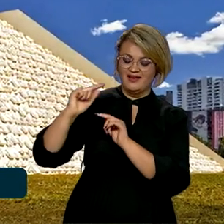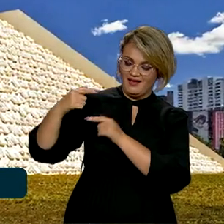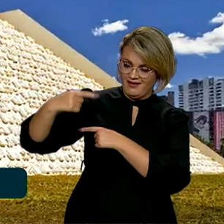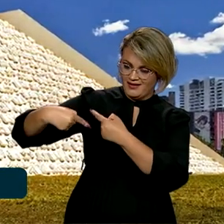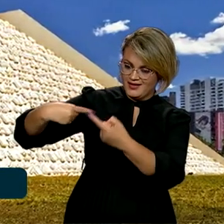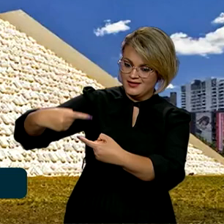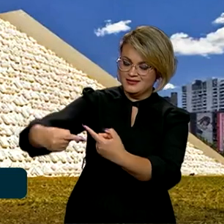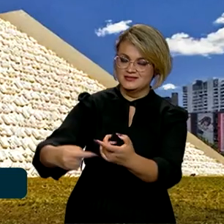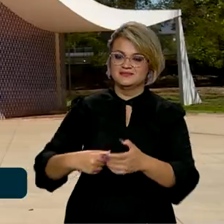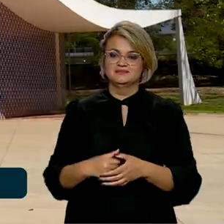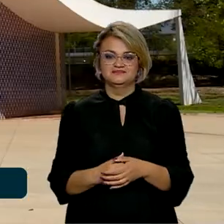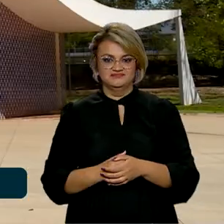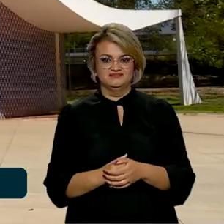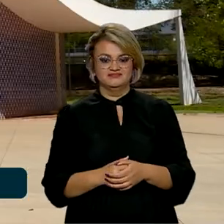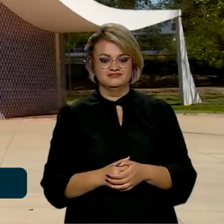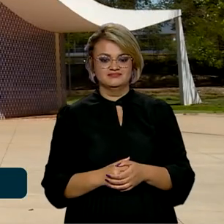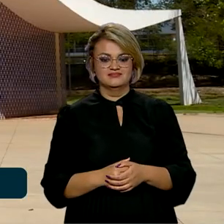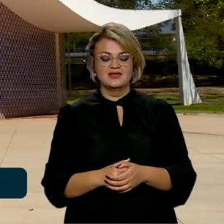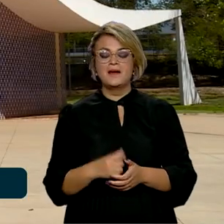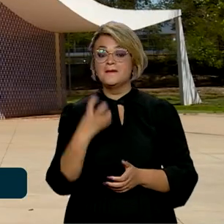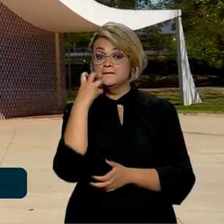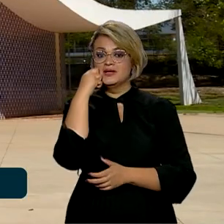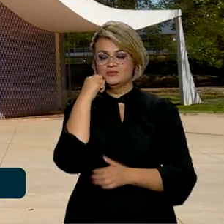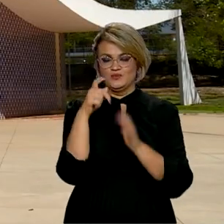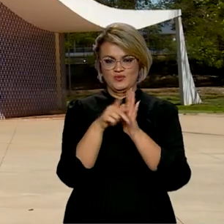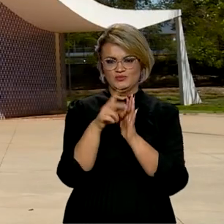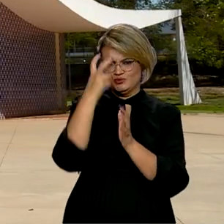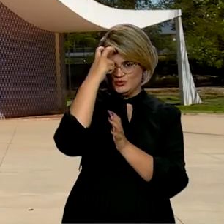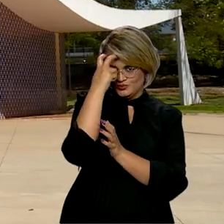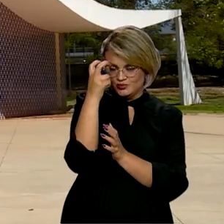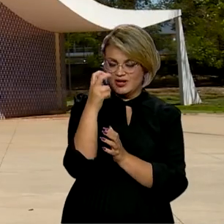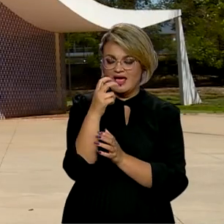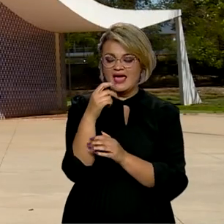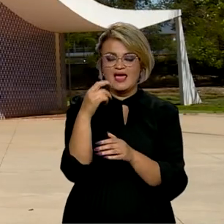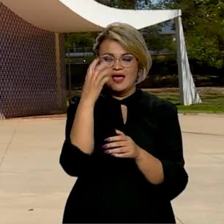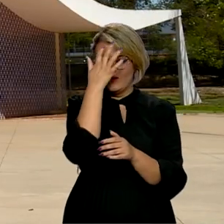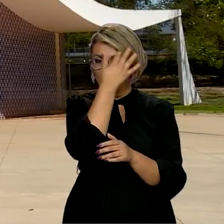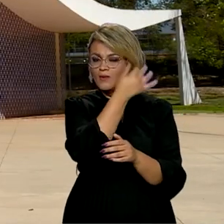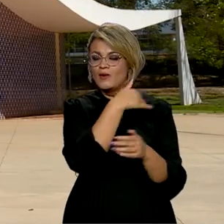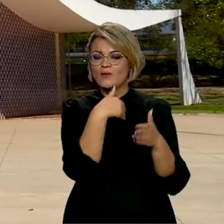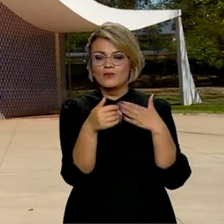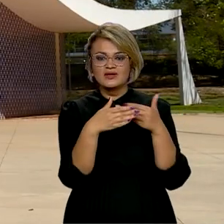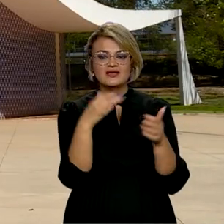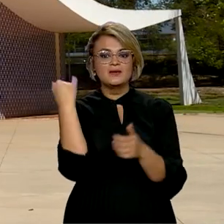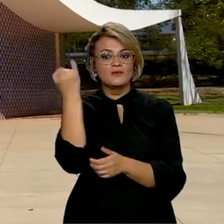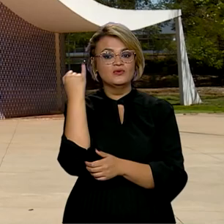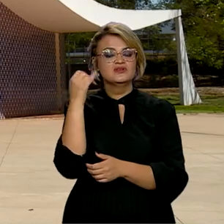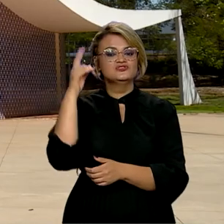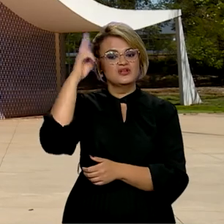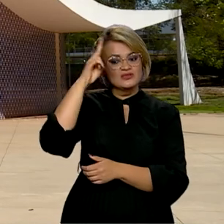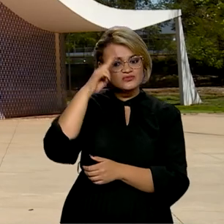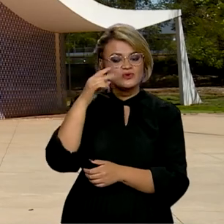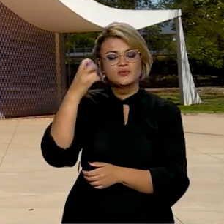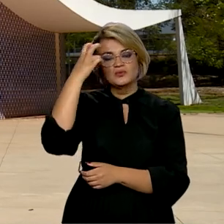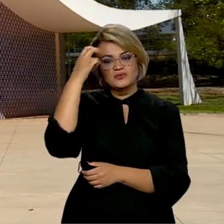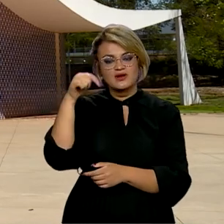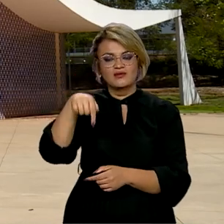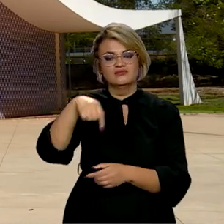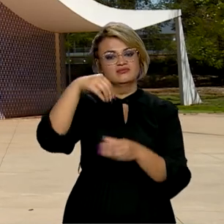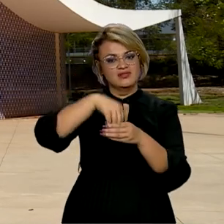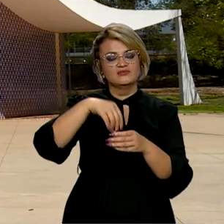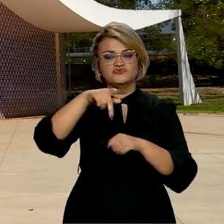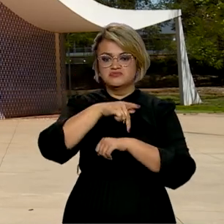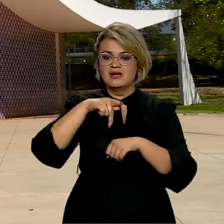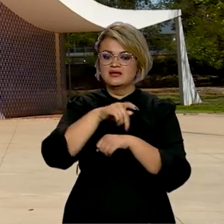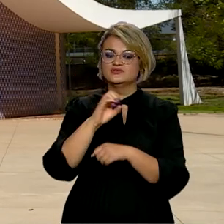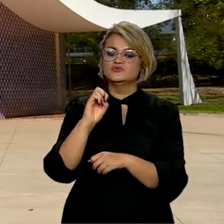entre as gerações. O patrimônio cultural é tudo aquilo que possui importância histórica e cultural para um país ou